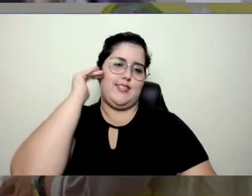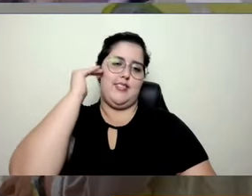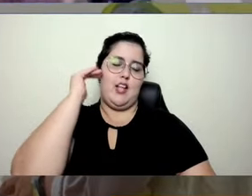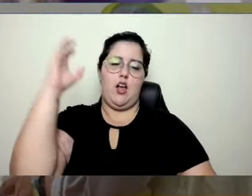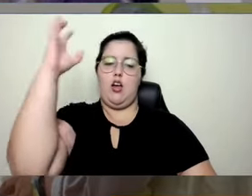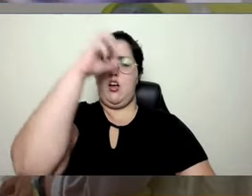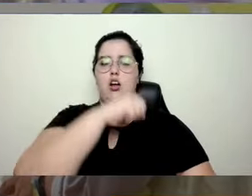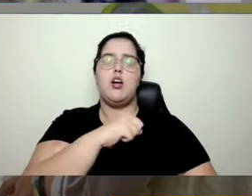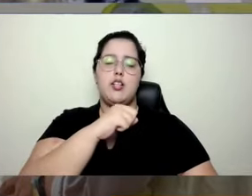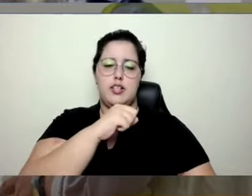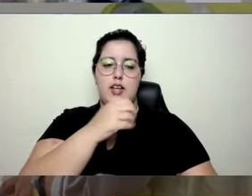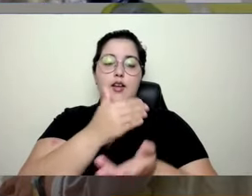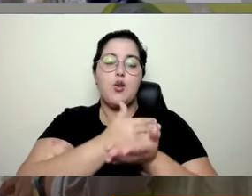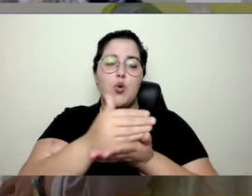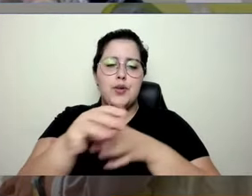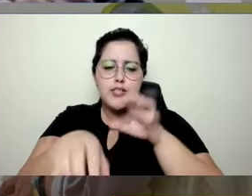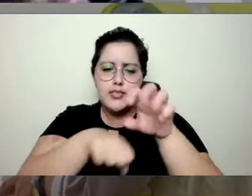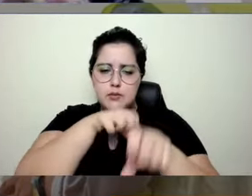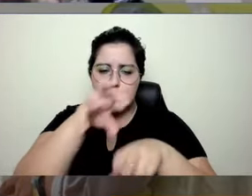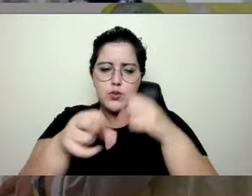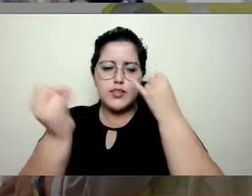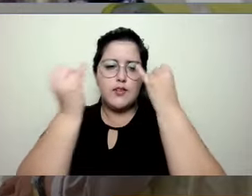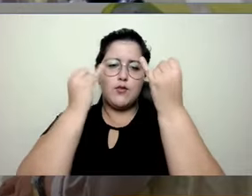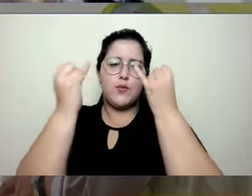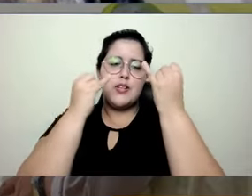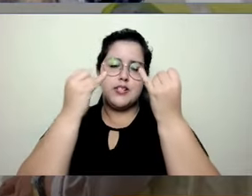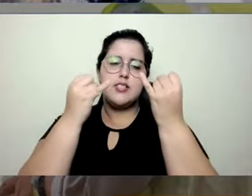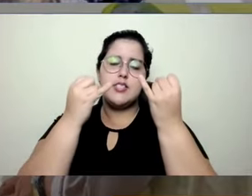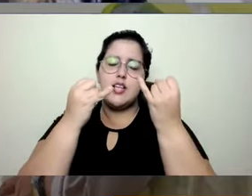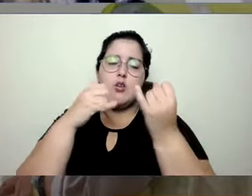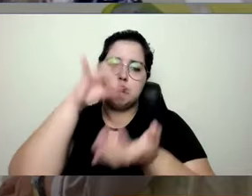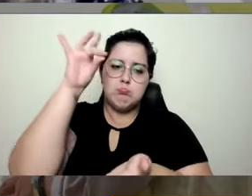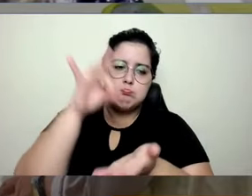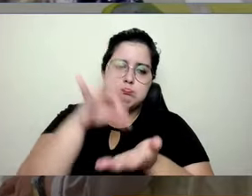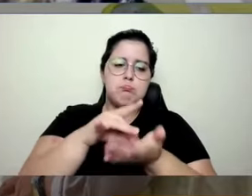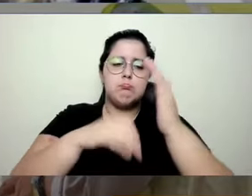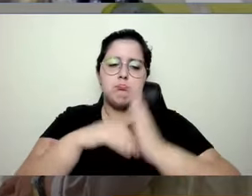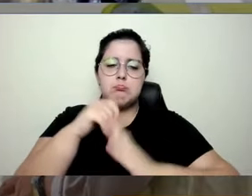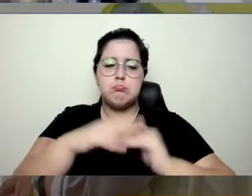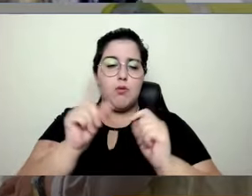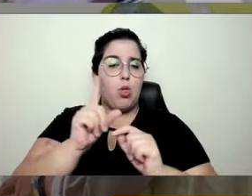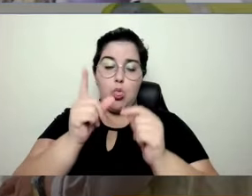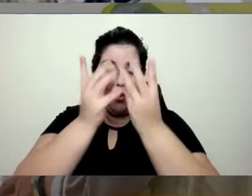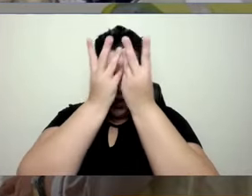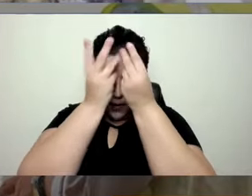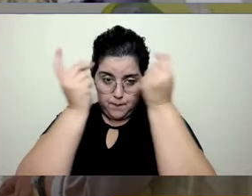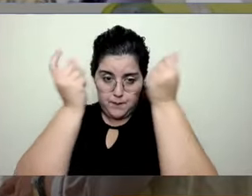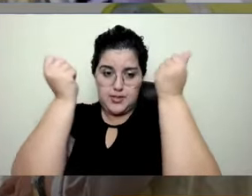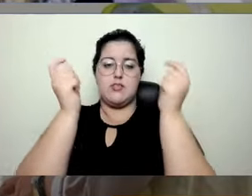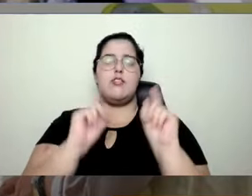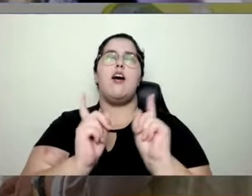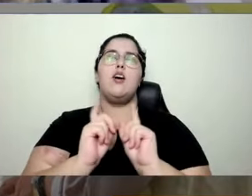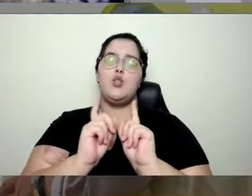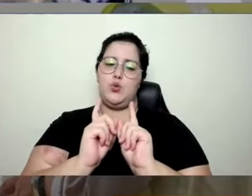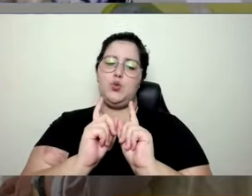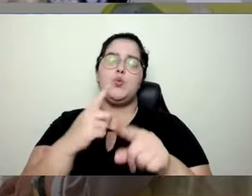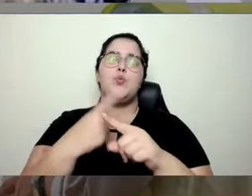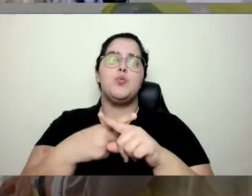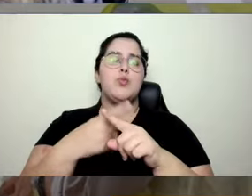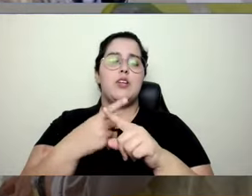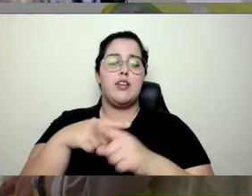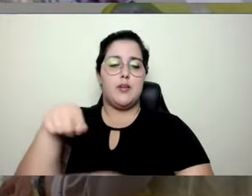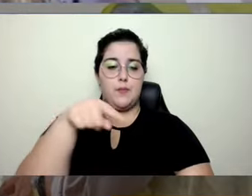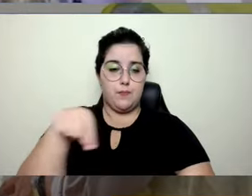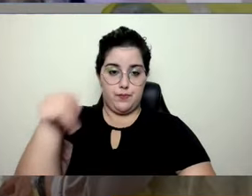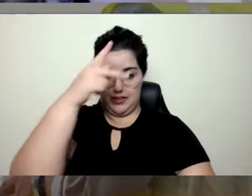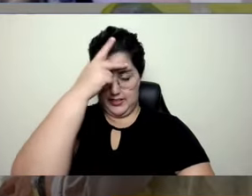começar a buscar coisas, é mais tangível, não é abstrato, porque muitas pessoas que